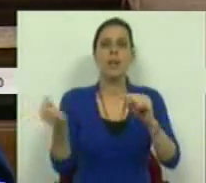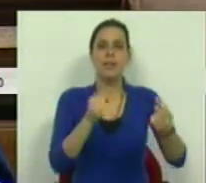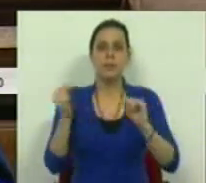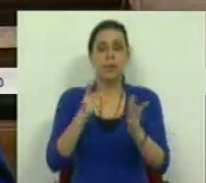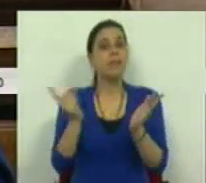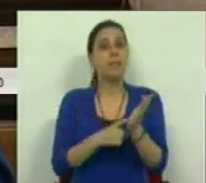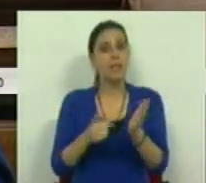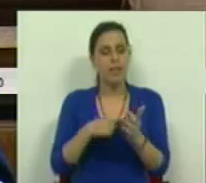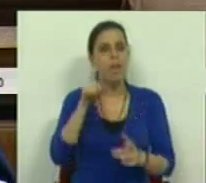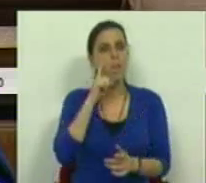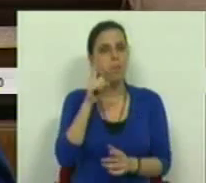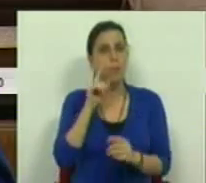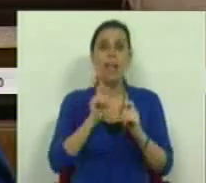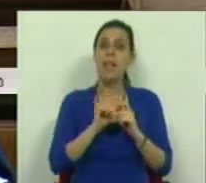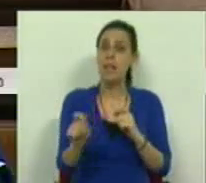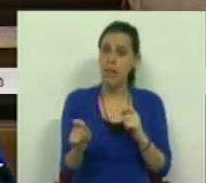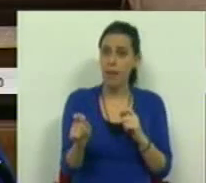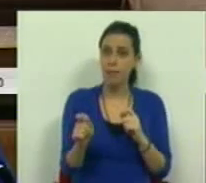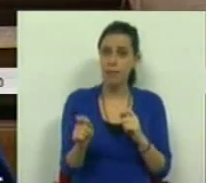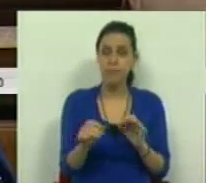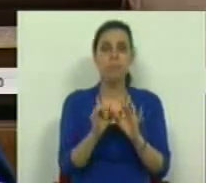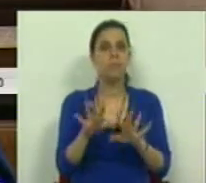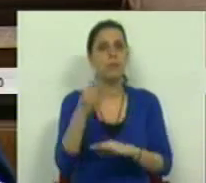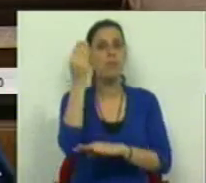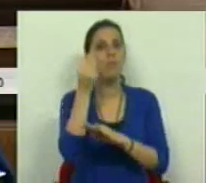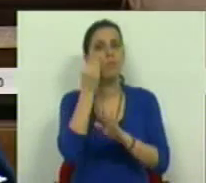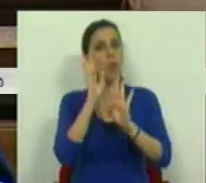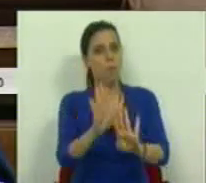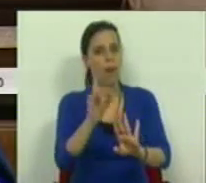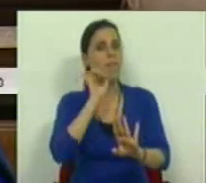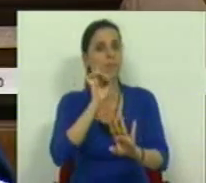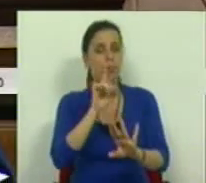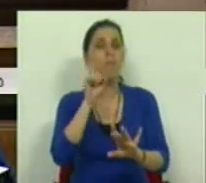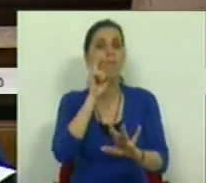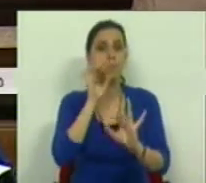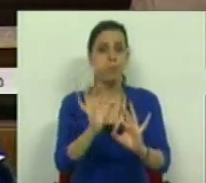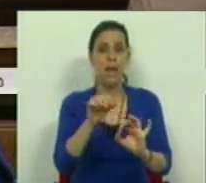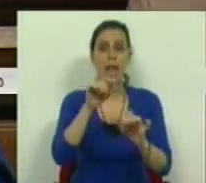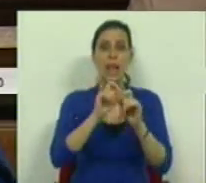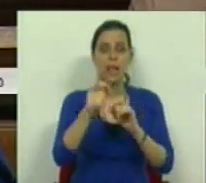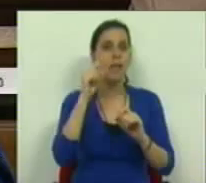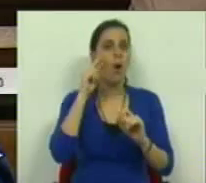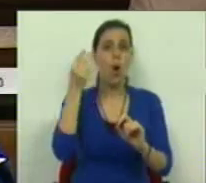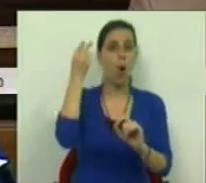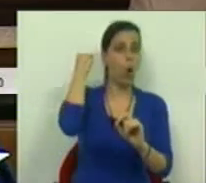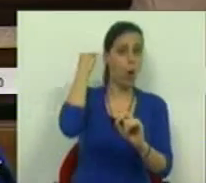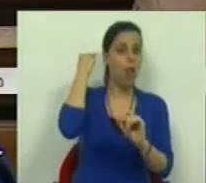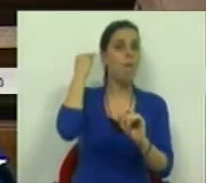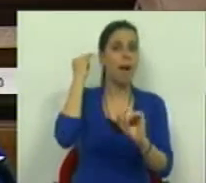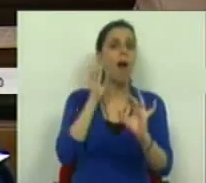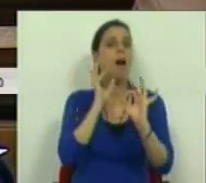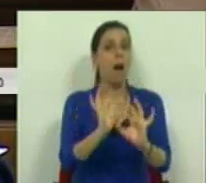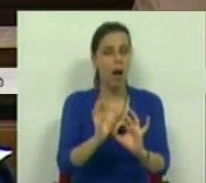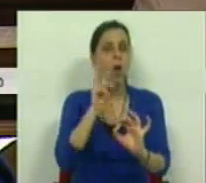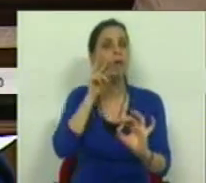é a necessidade de preservar a linha como monumento que é, mas não só preservar a linha olhando para o passado, preservar, sim,